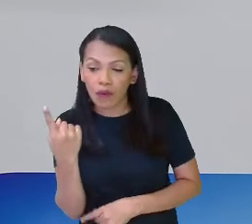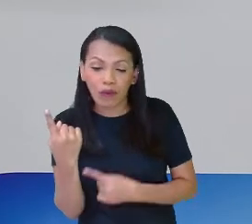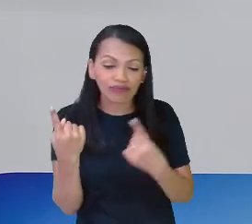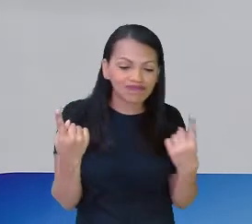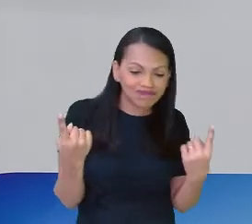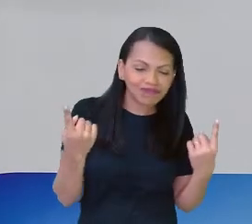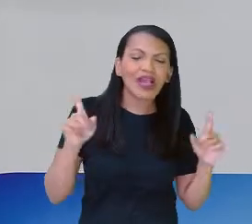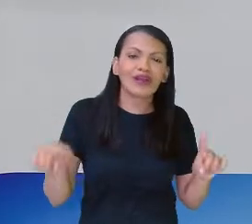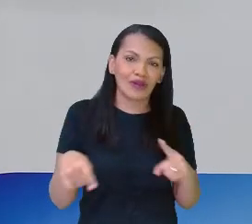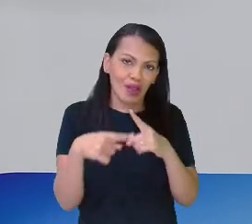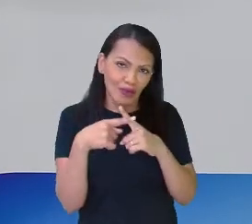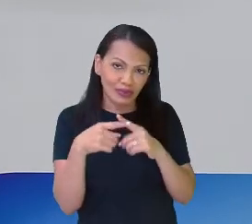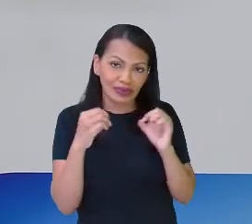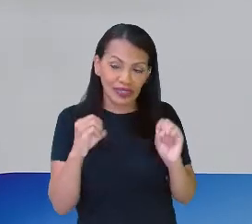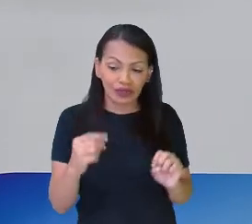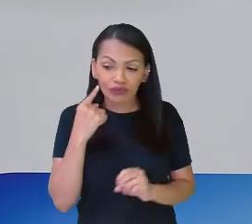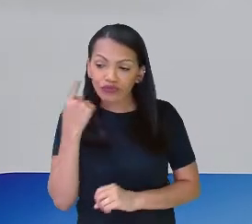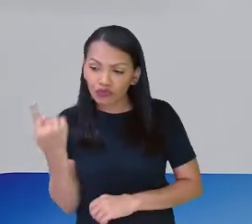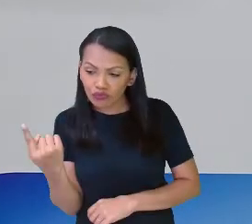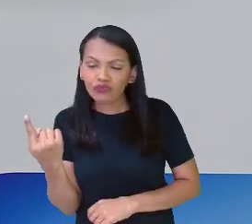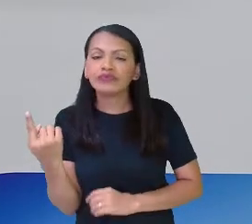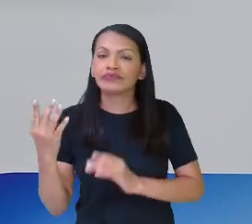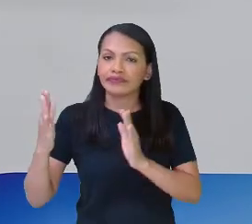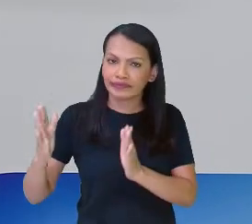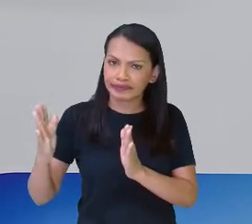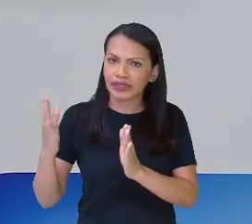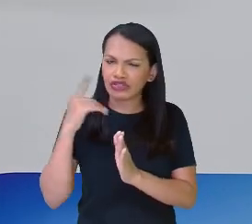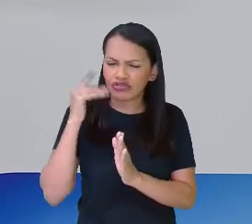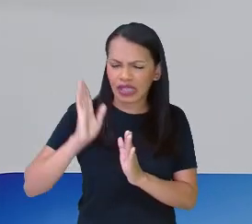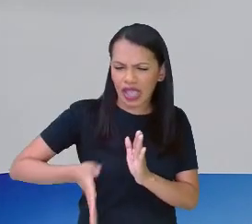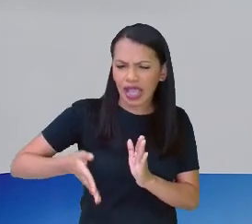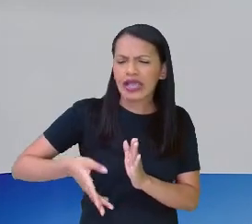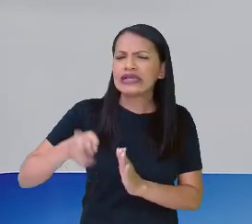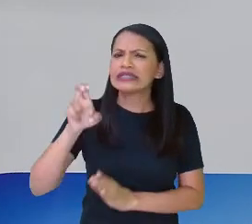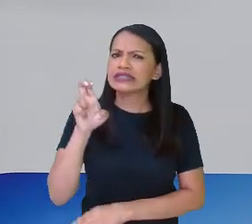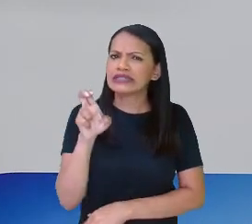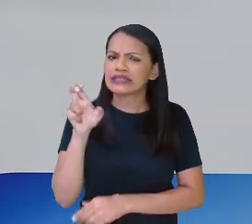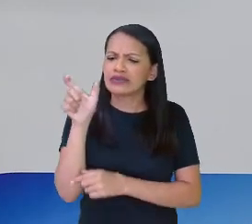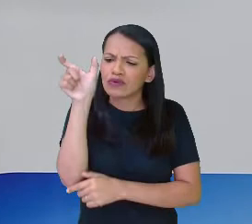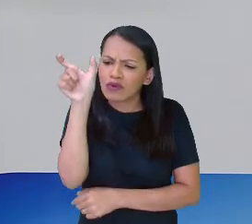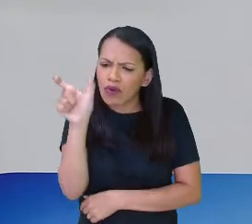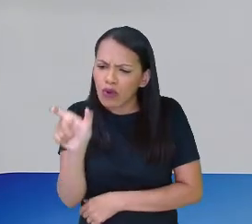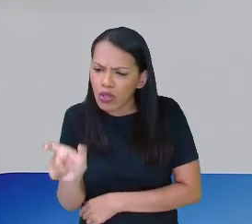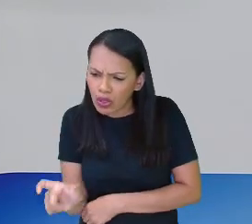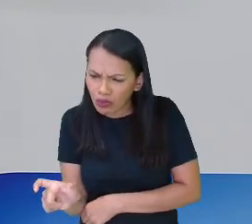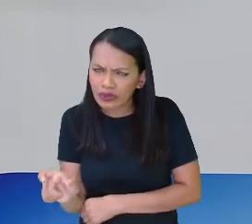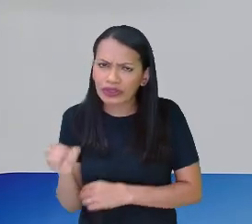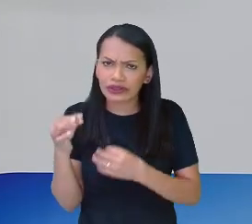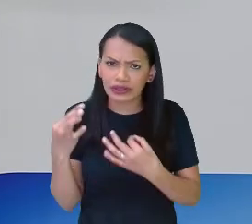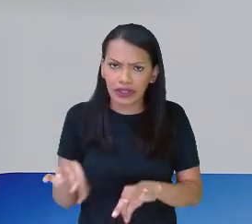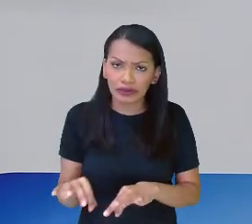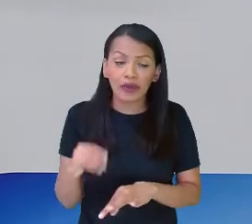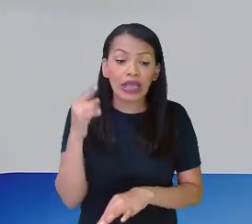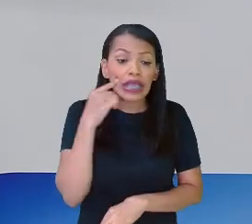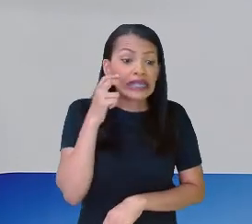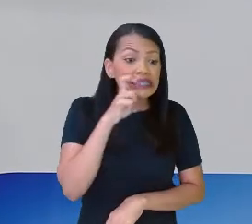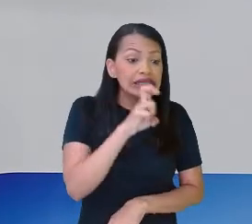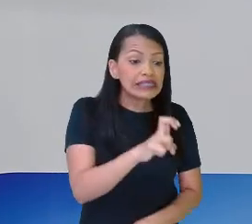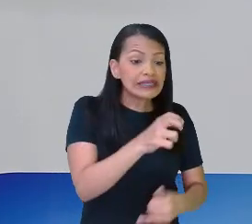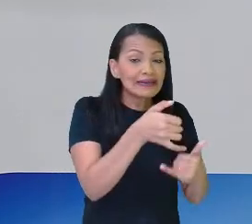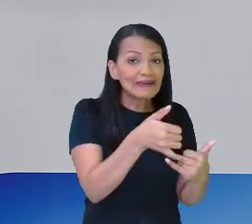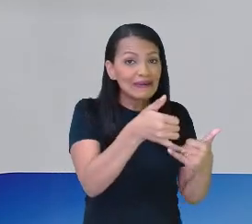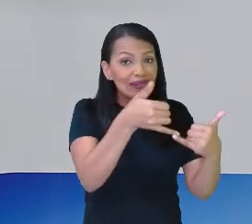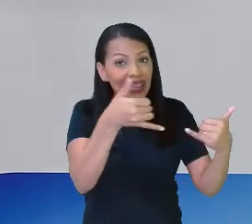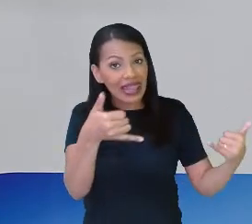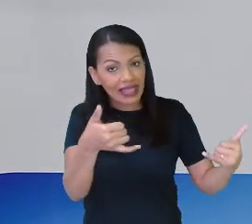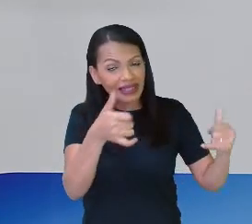descobriu que nós estamos precisando de 5 colunas, correto? E 5 linhas de